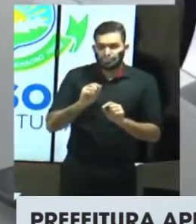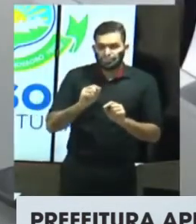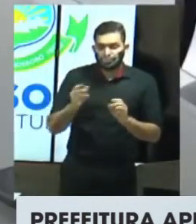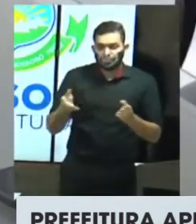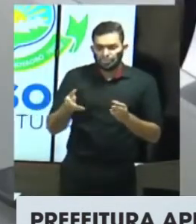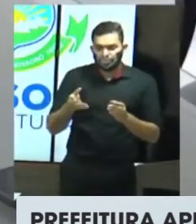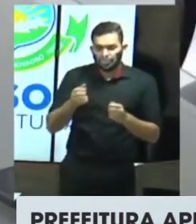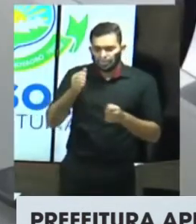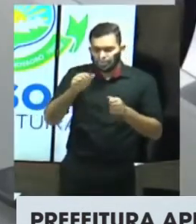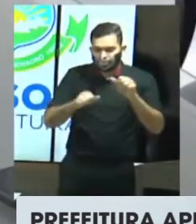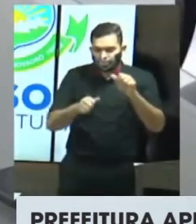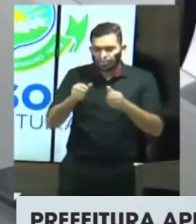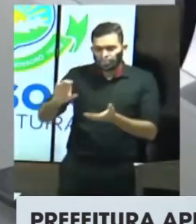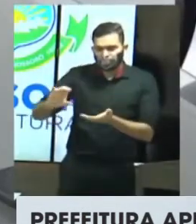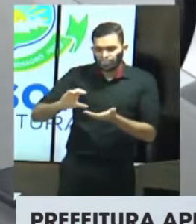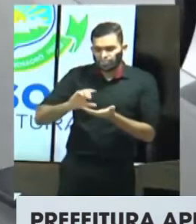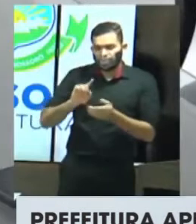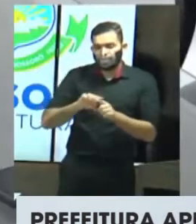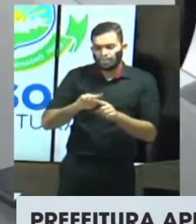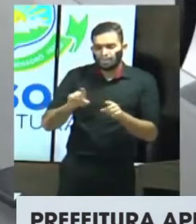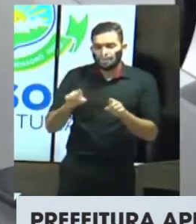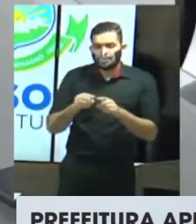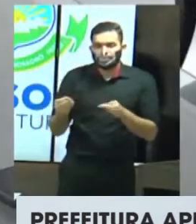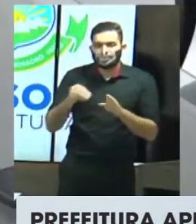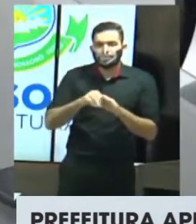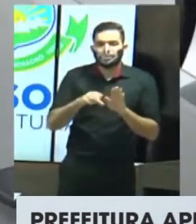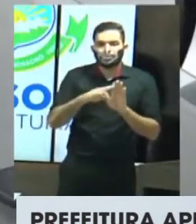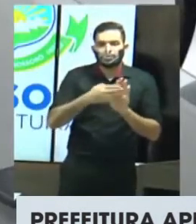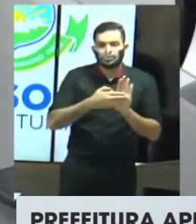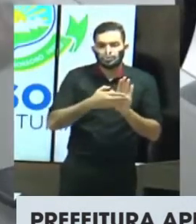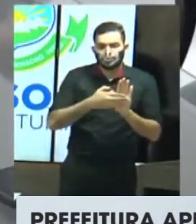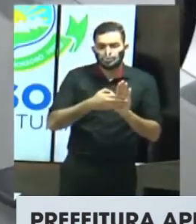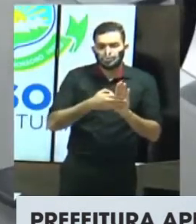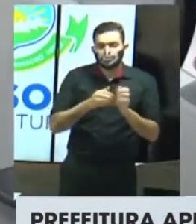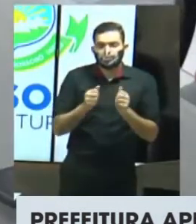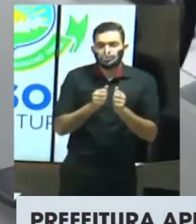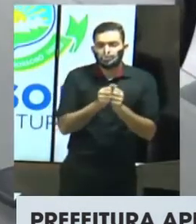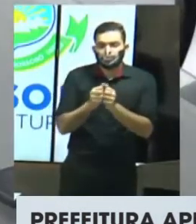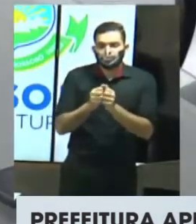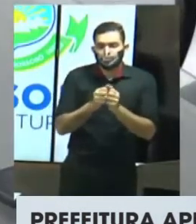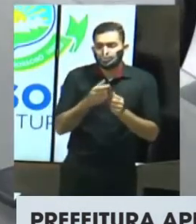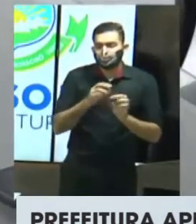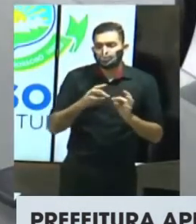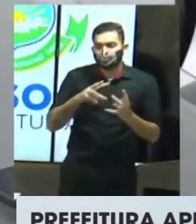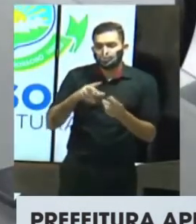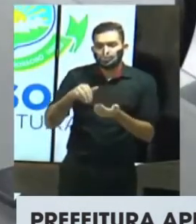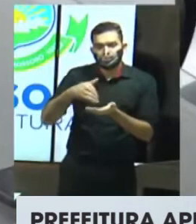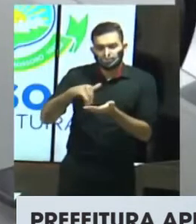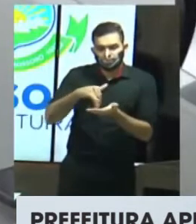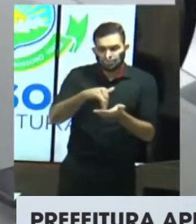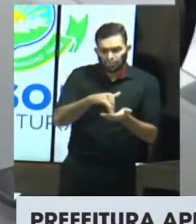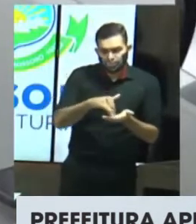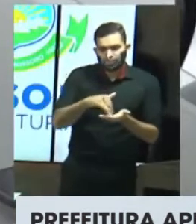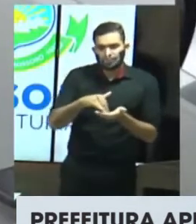Orçamentárias e, recentemente, o Plano Plurianual. Hoje fazemos essa audiência de apresentação da Lei